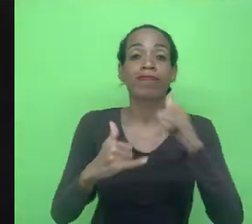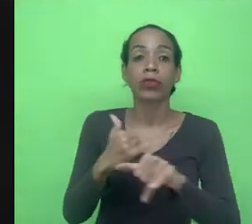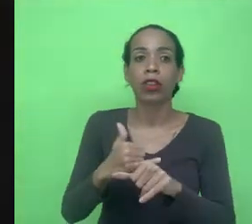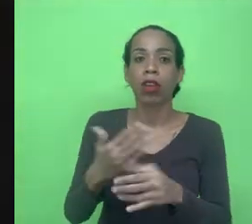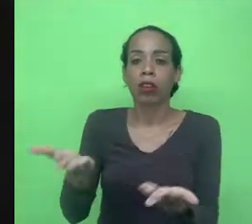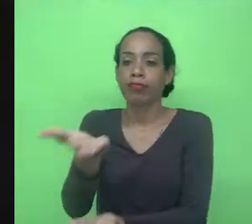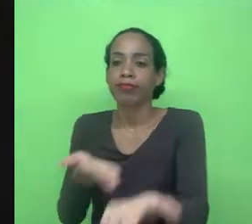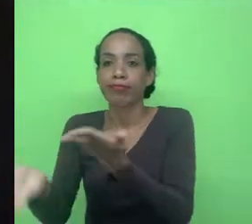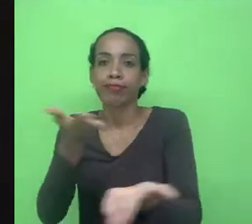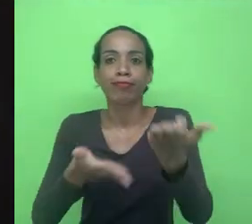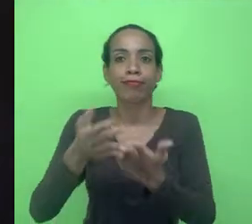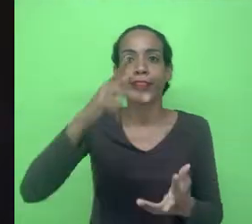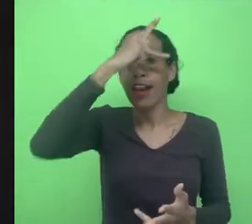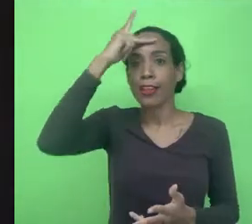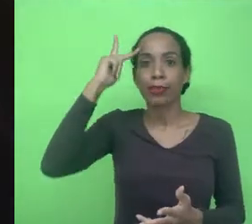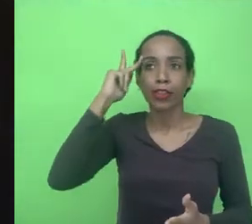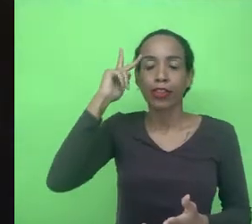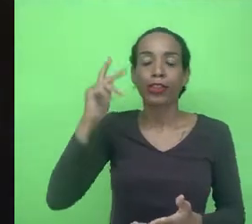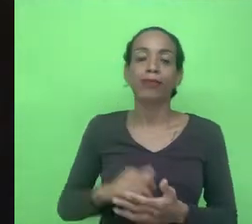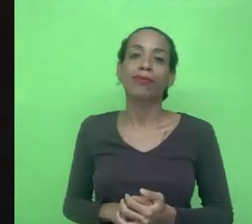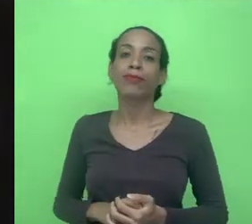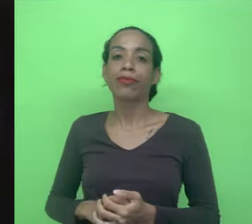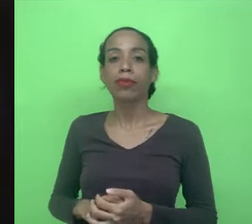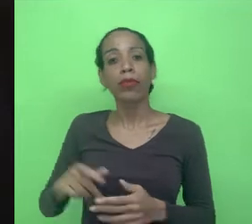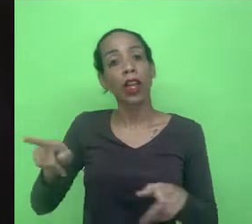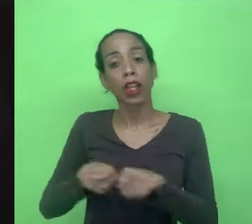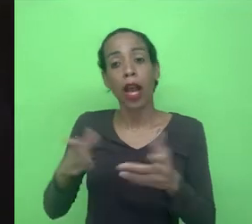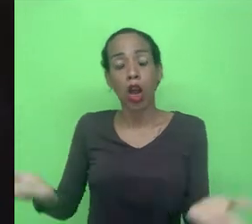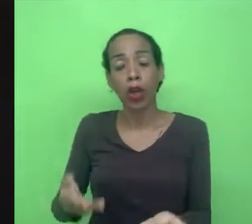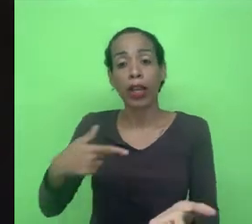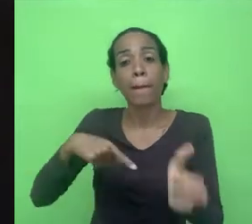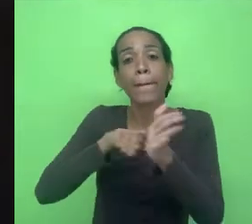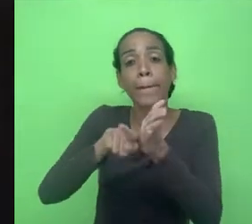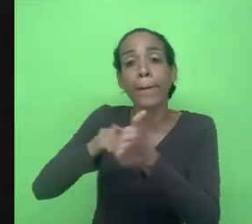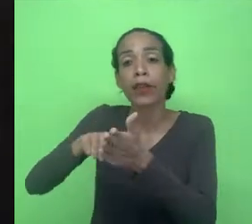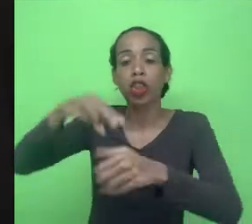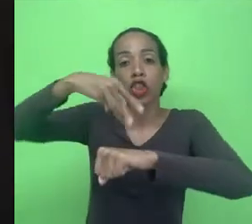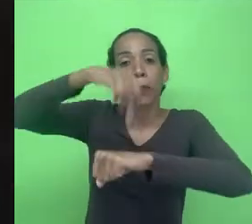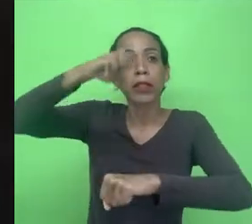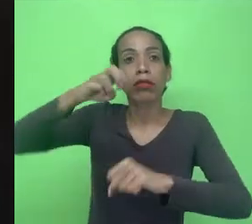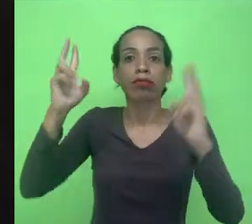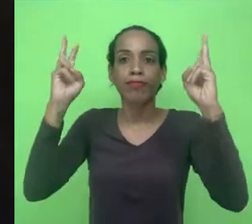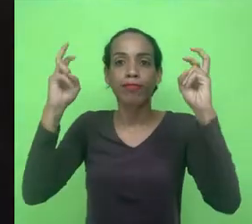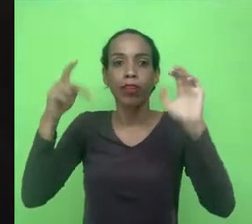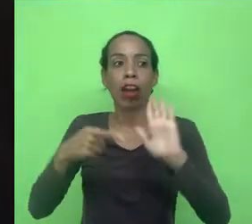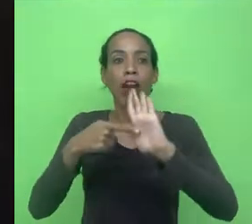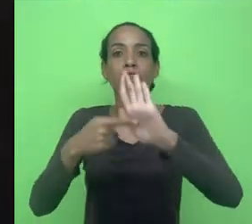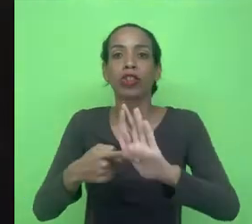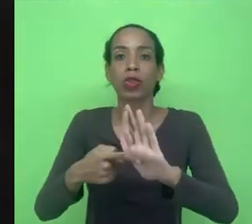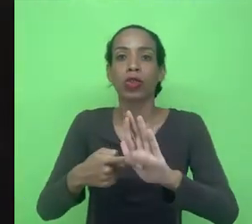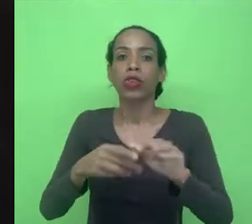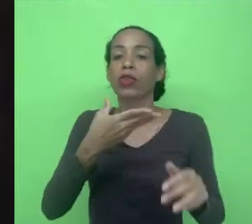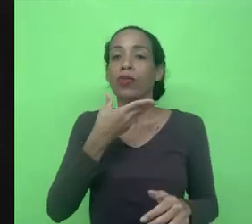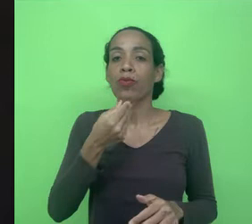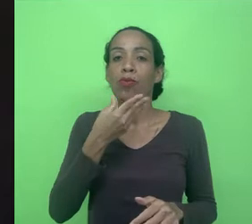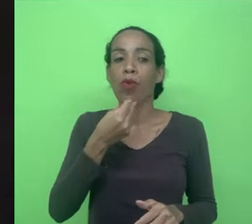E, para a minha pesquisa de mestrado, acabei chegando nesse tema com a ajuda do meu orientador, o